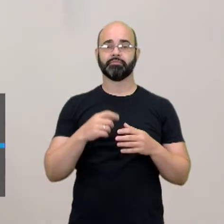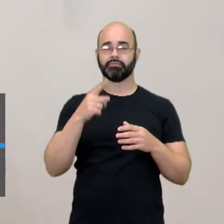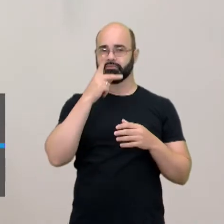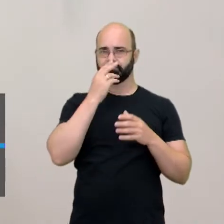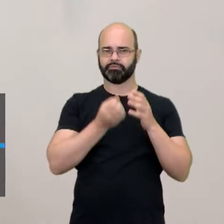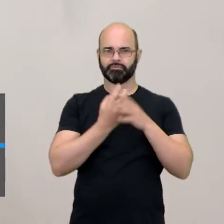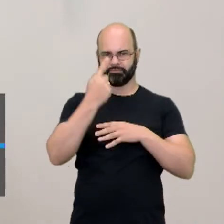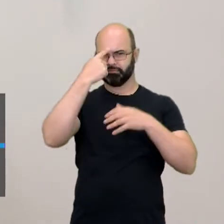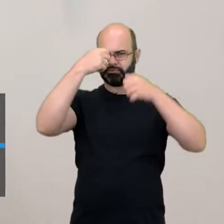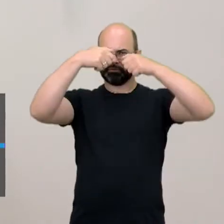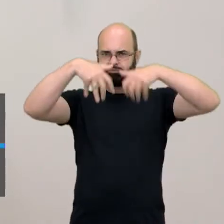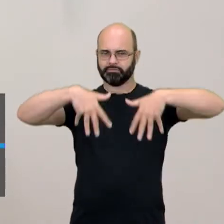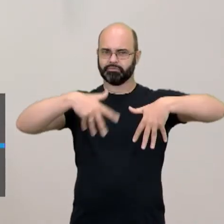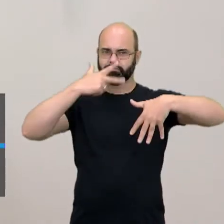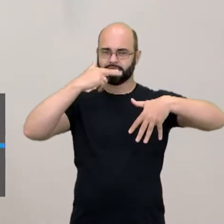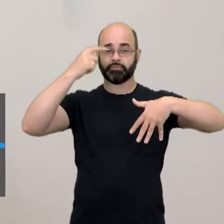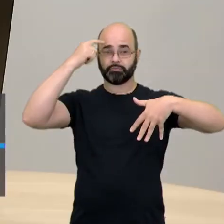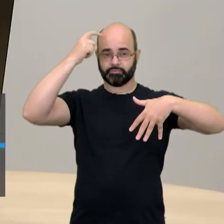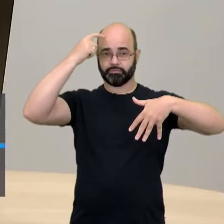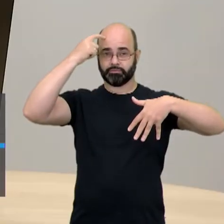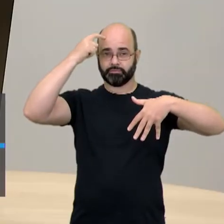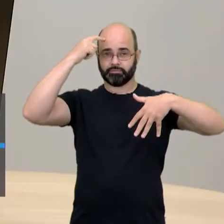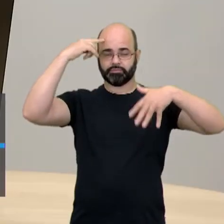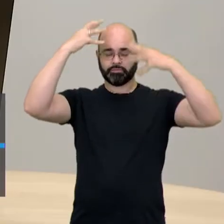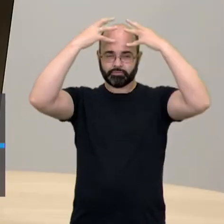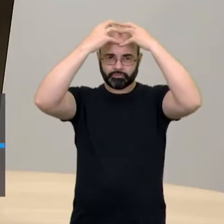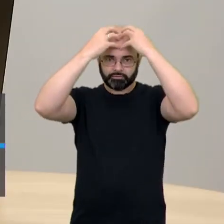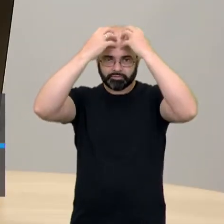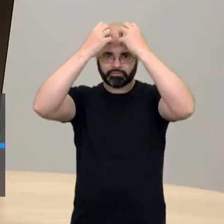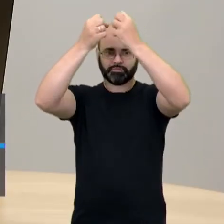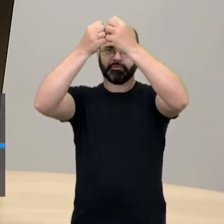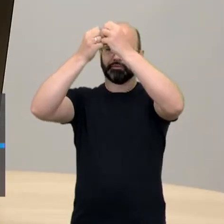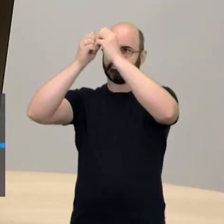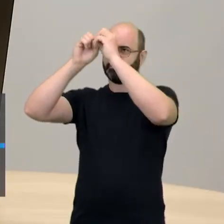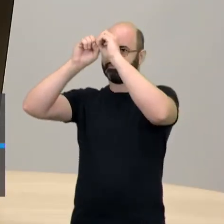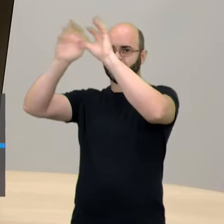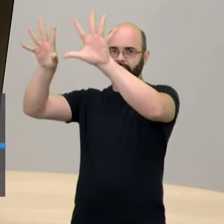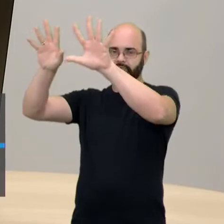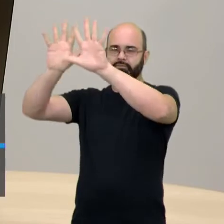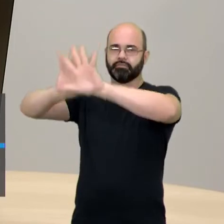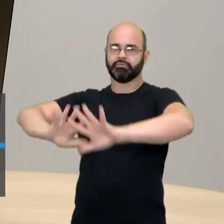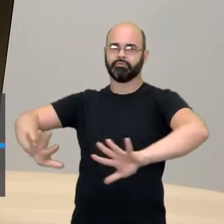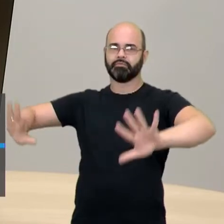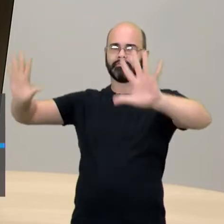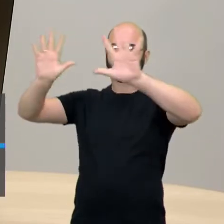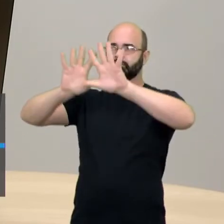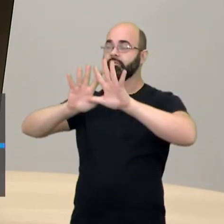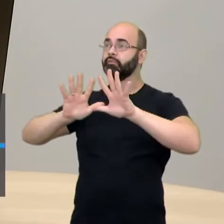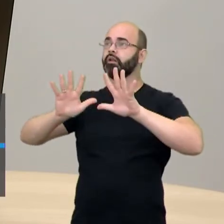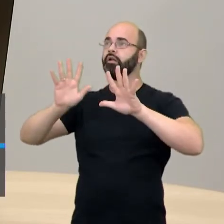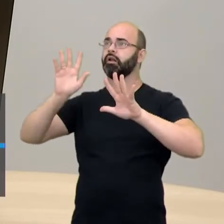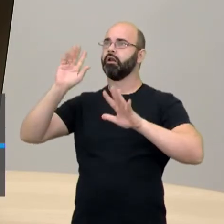mapa mental fora da cabeça, visual, é o momento em que ele tem o tipo de uma catarse, assim.